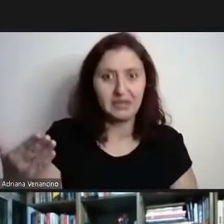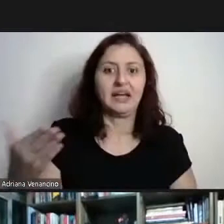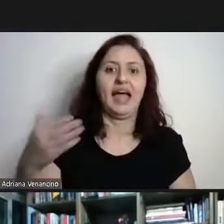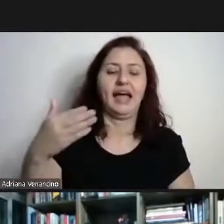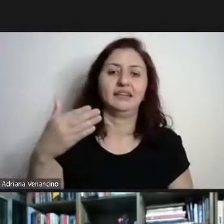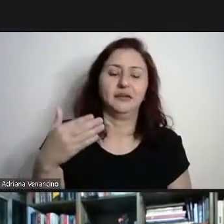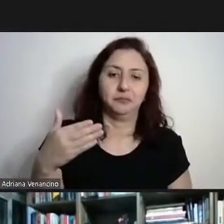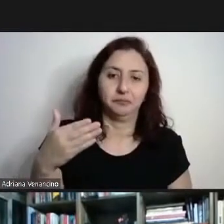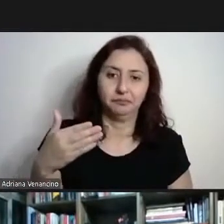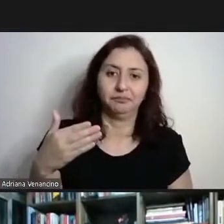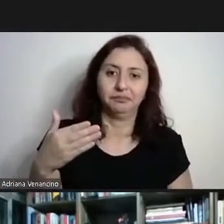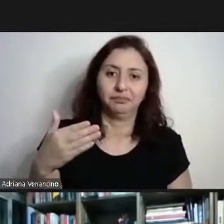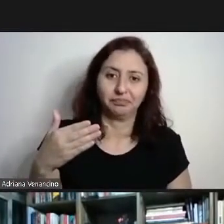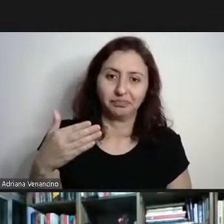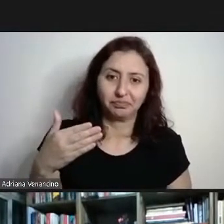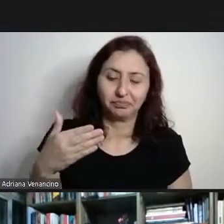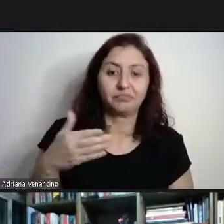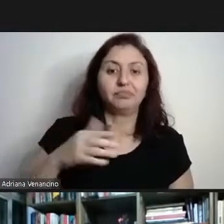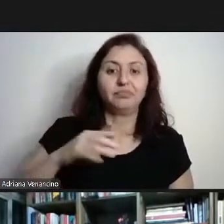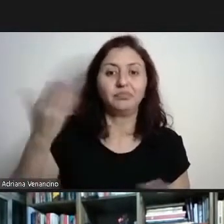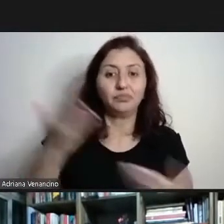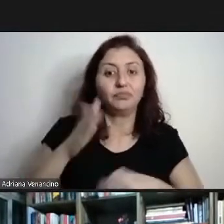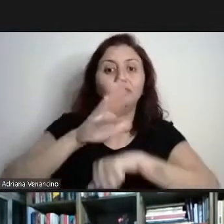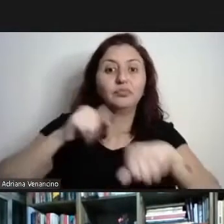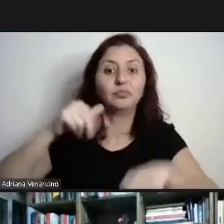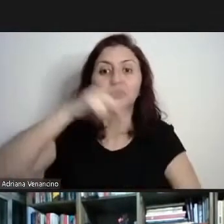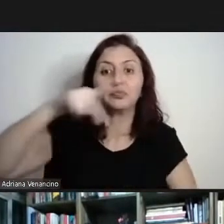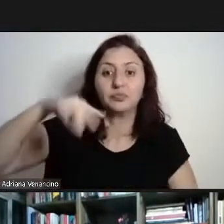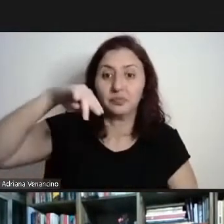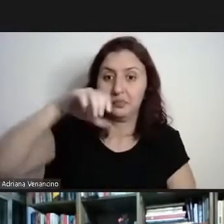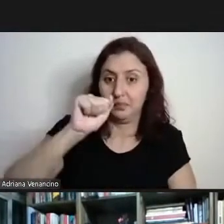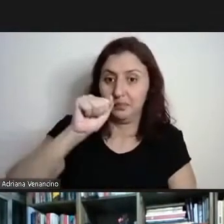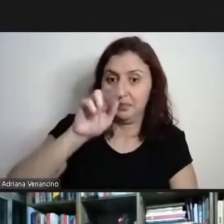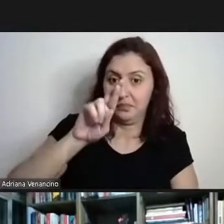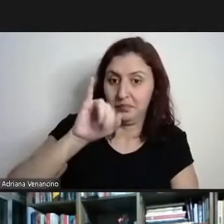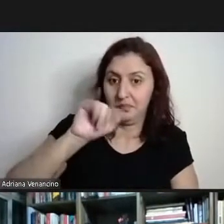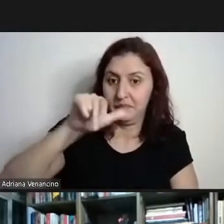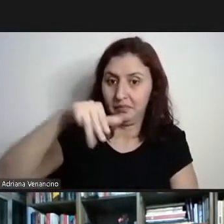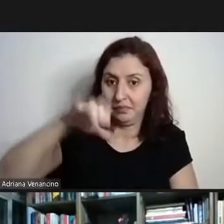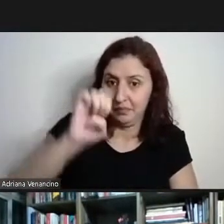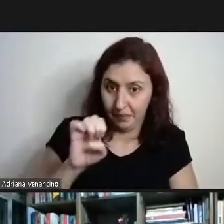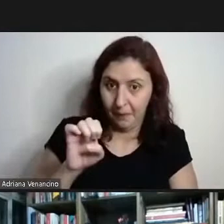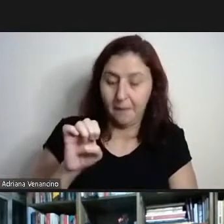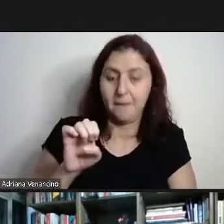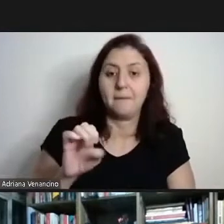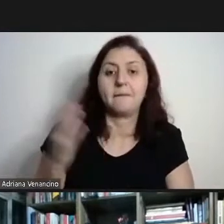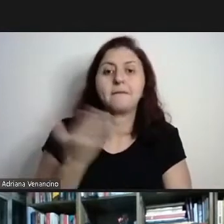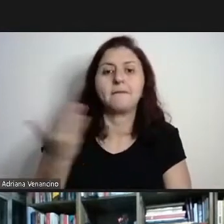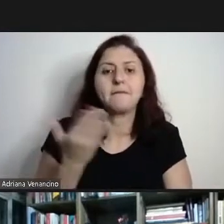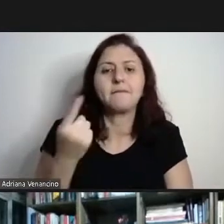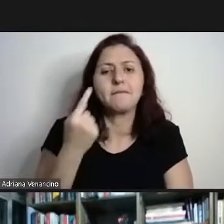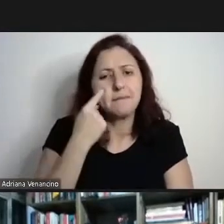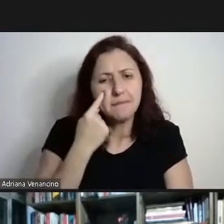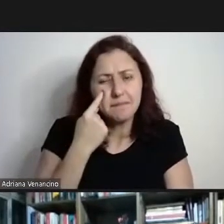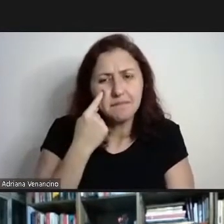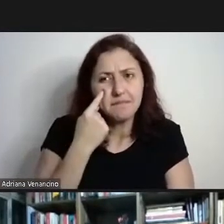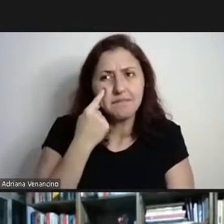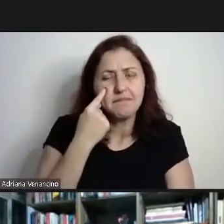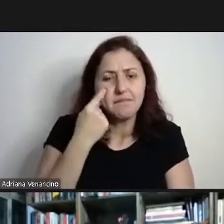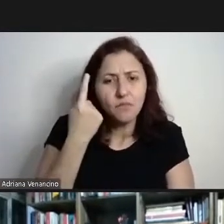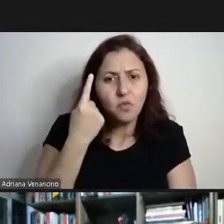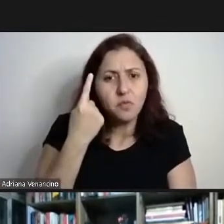Eu vou chamar a professora Marilane e uma questão que a gente pode colocar aqui,